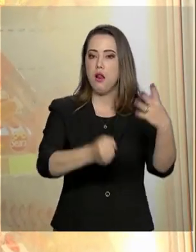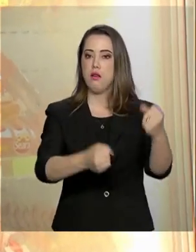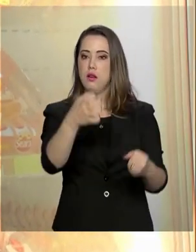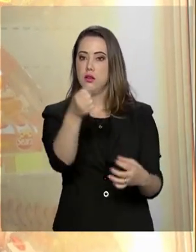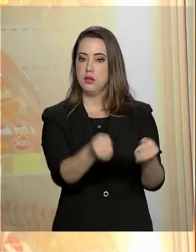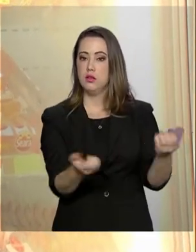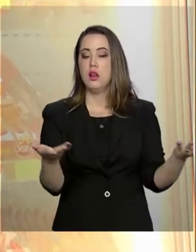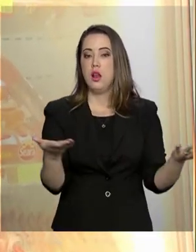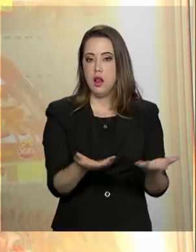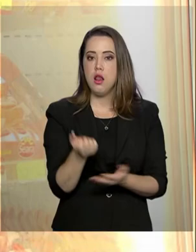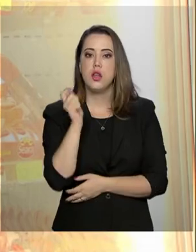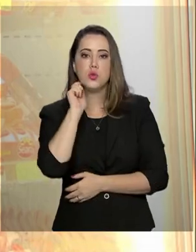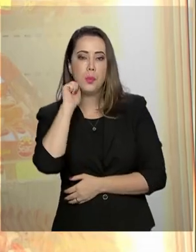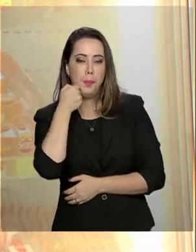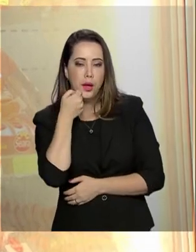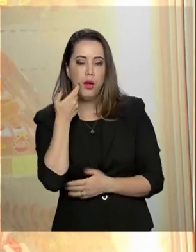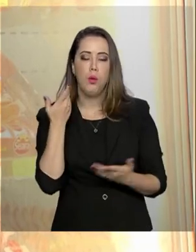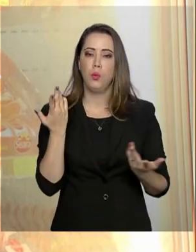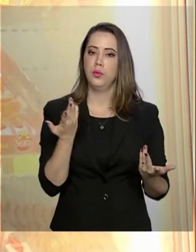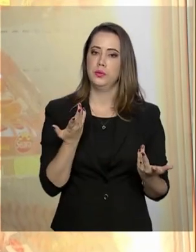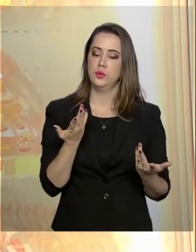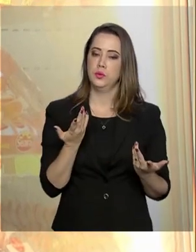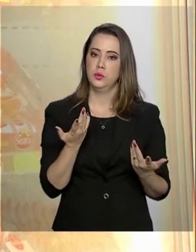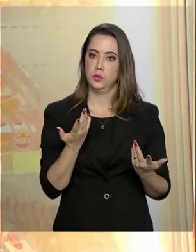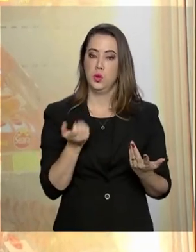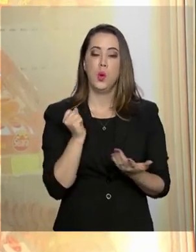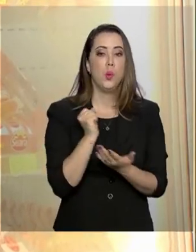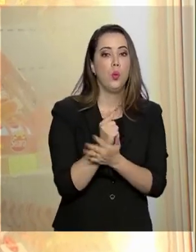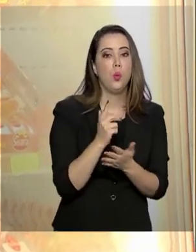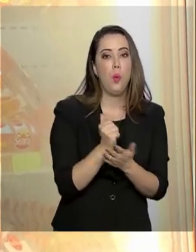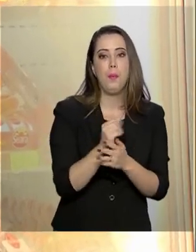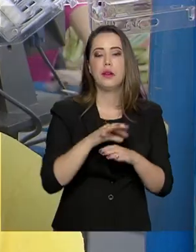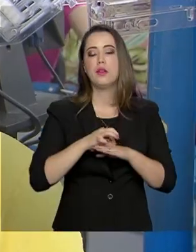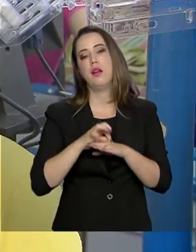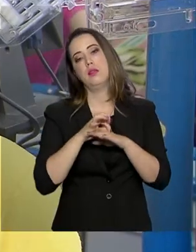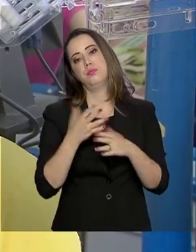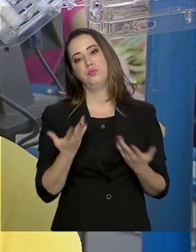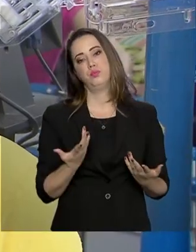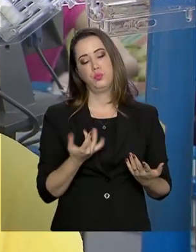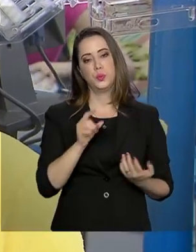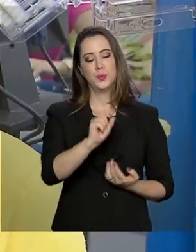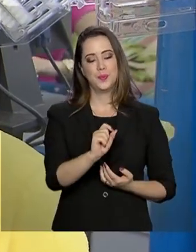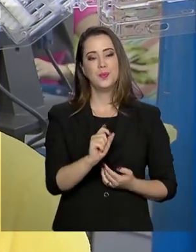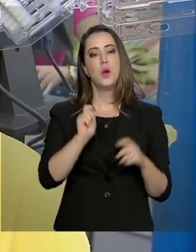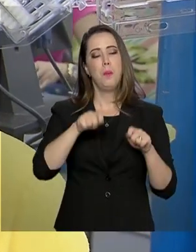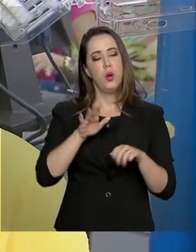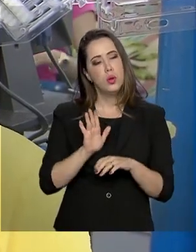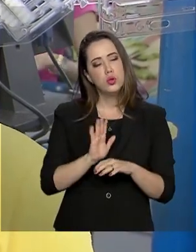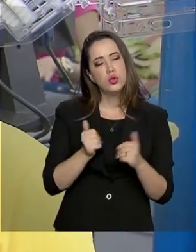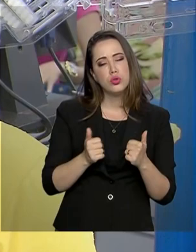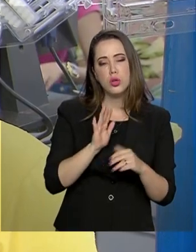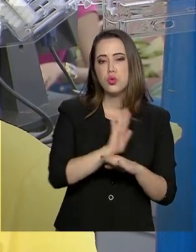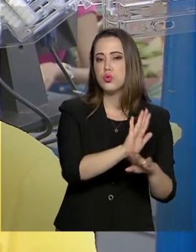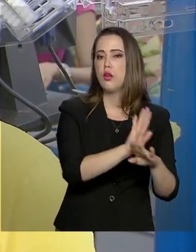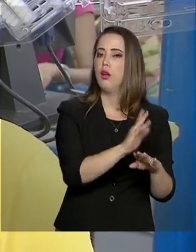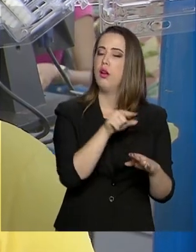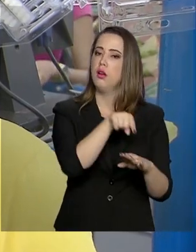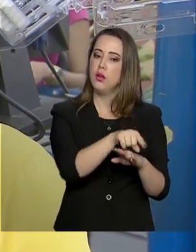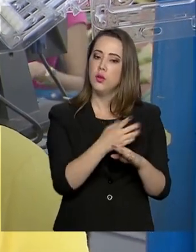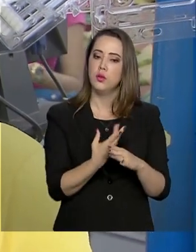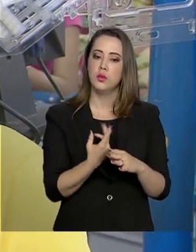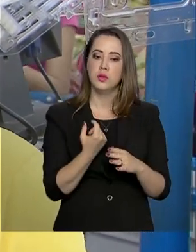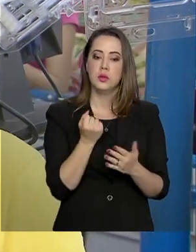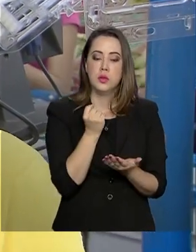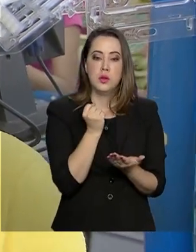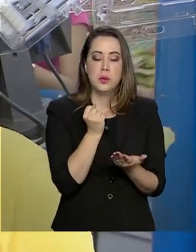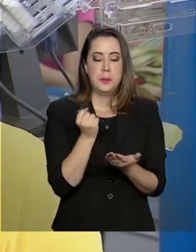comprar um pão, comprar uma mistura. Vai poder ajudar em aumentar